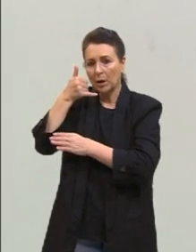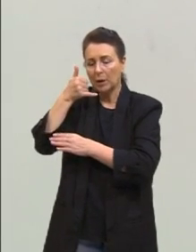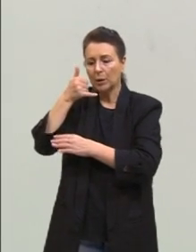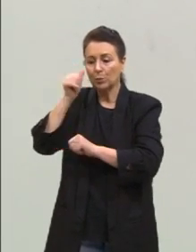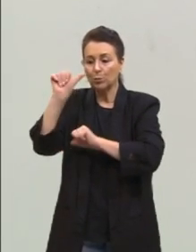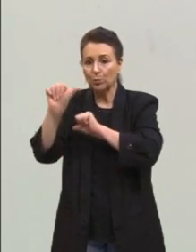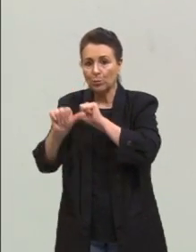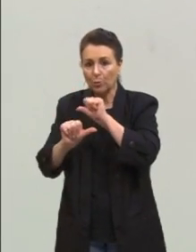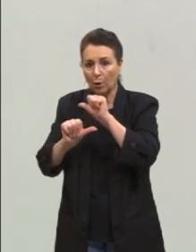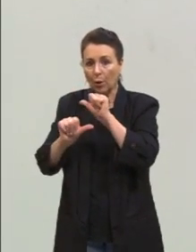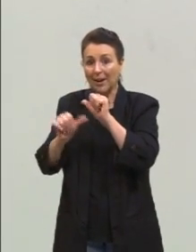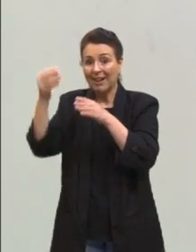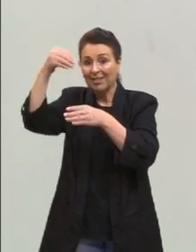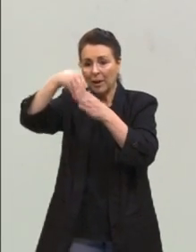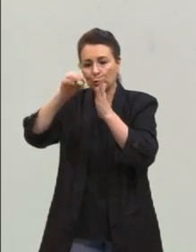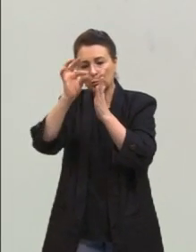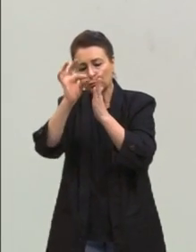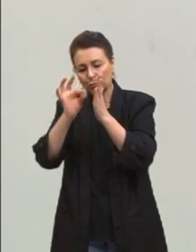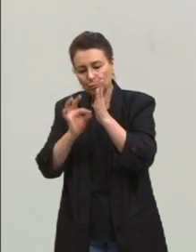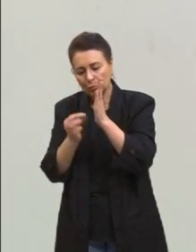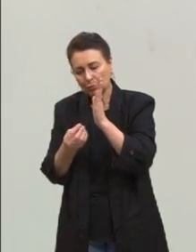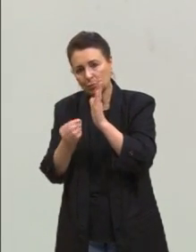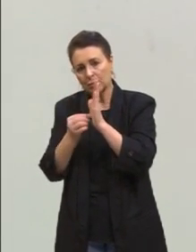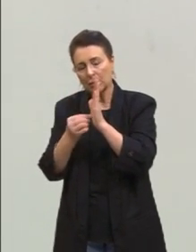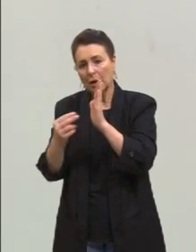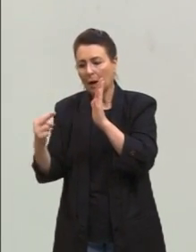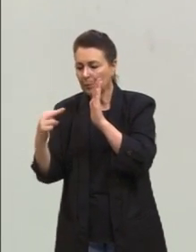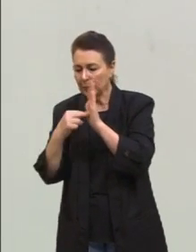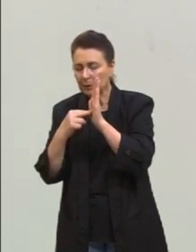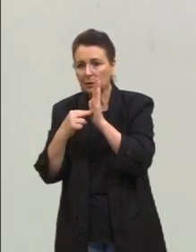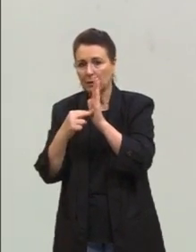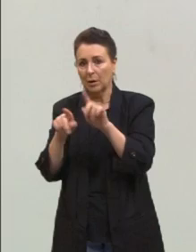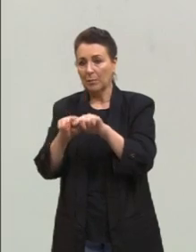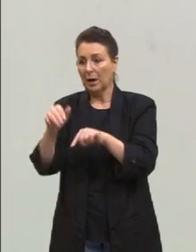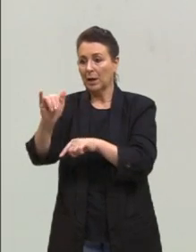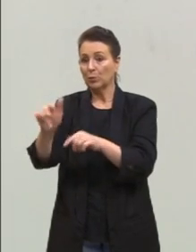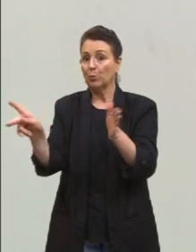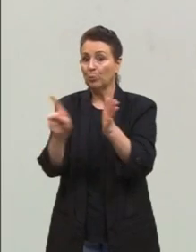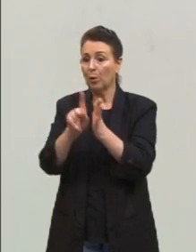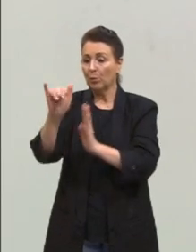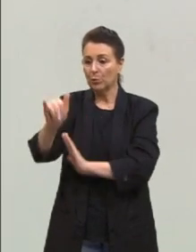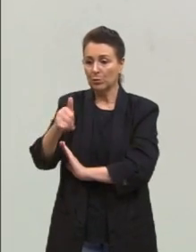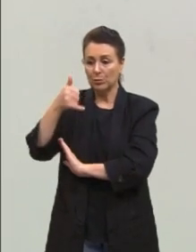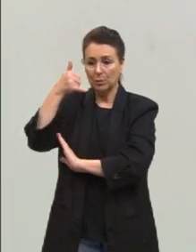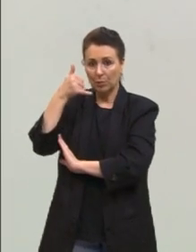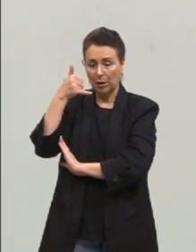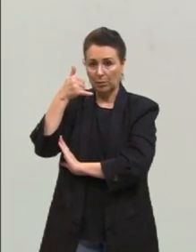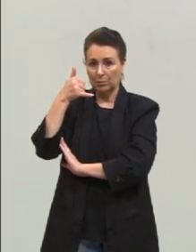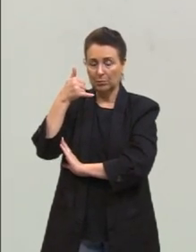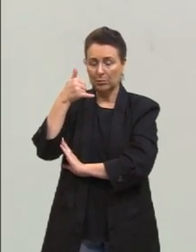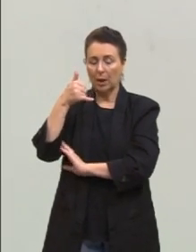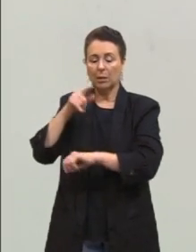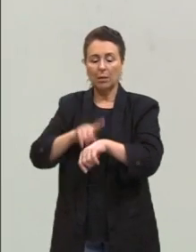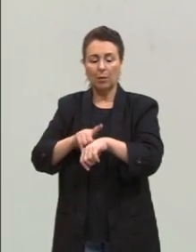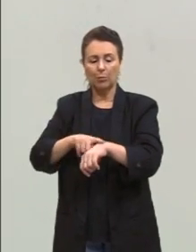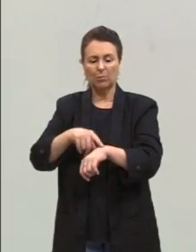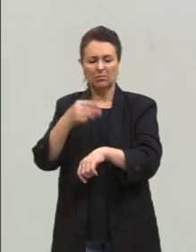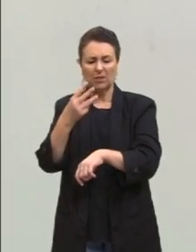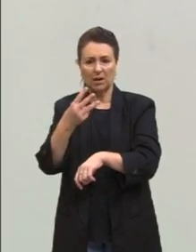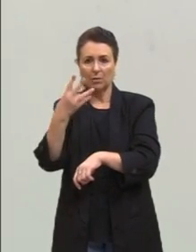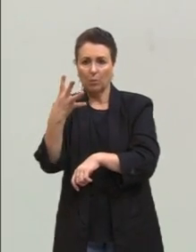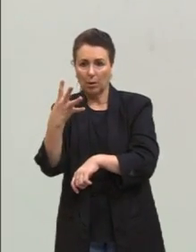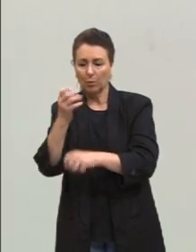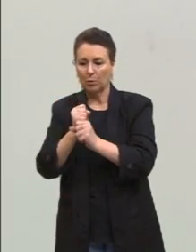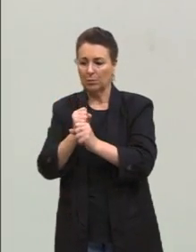peças, né? É só trocar bateria, mas não. O próprio celular, ele é programado pra durar uns três, quatro anos, depois ele começa a